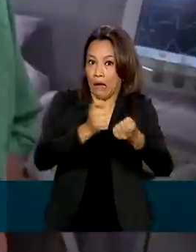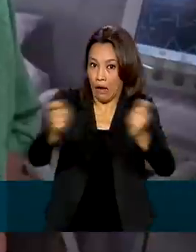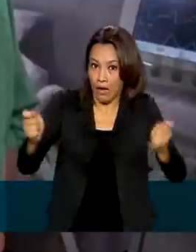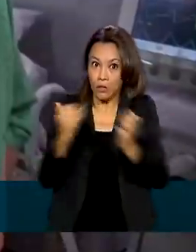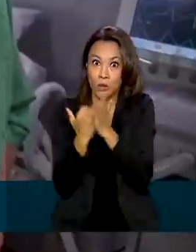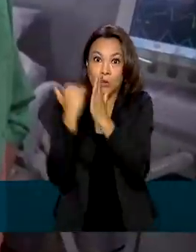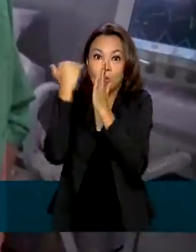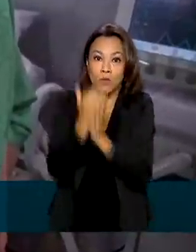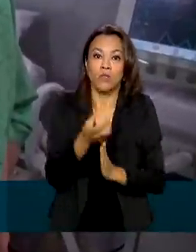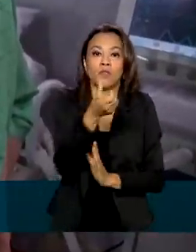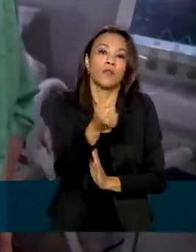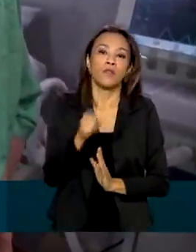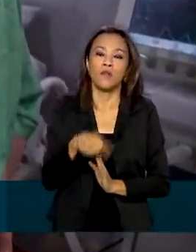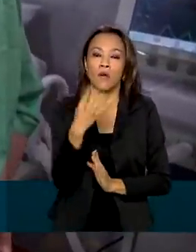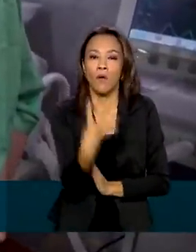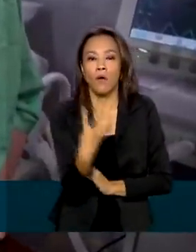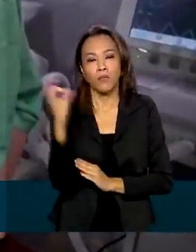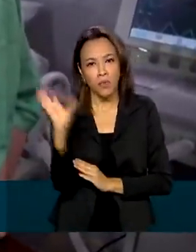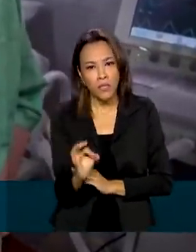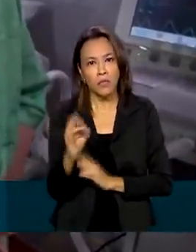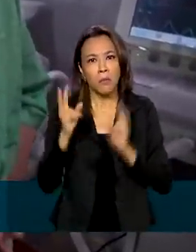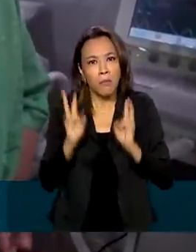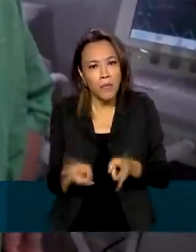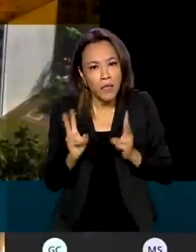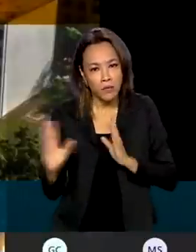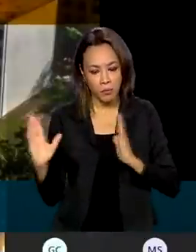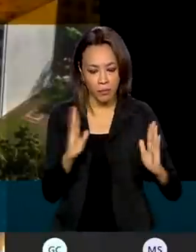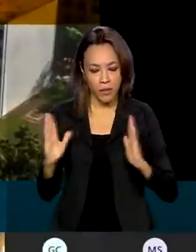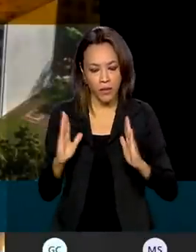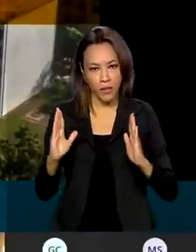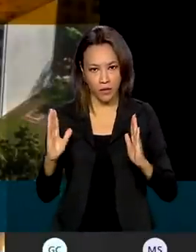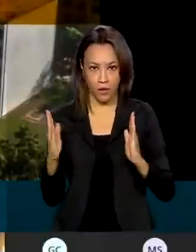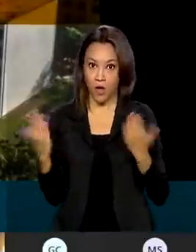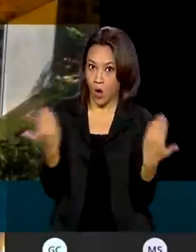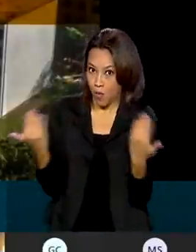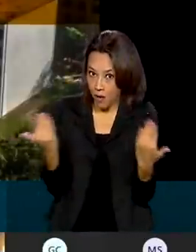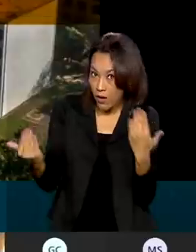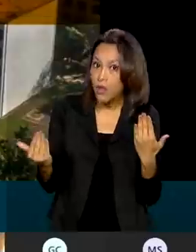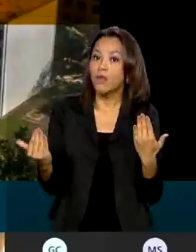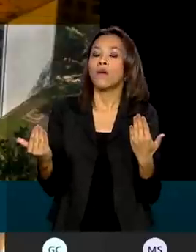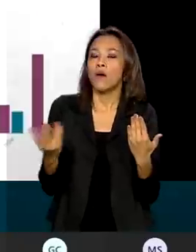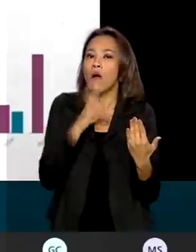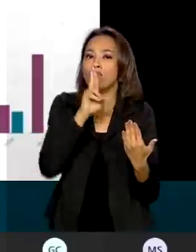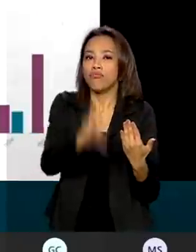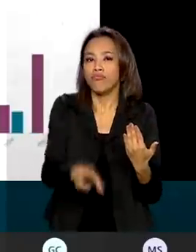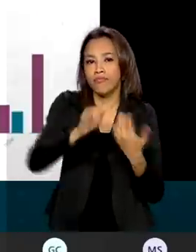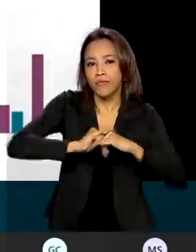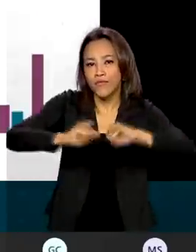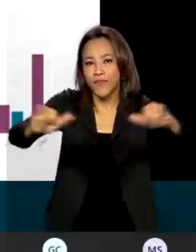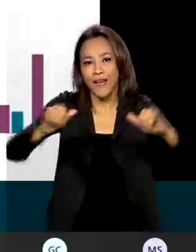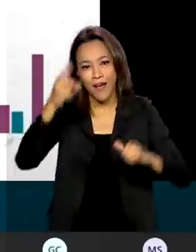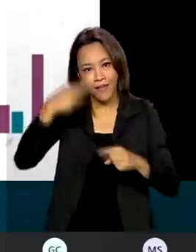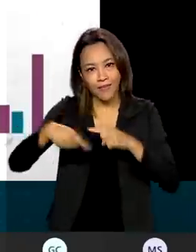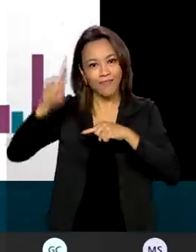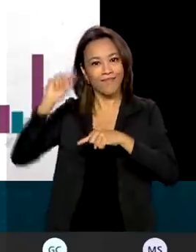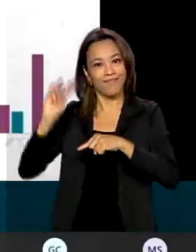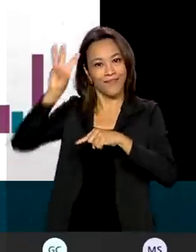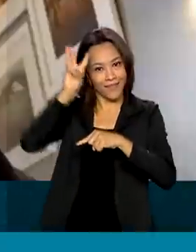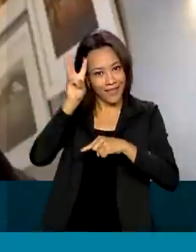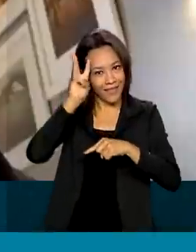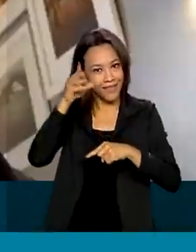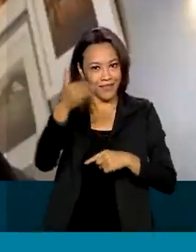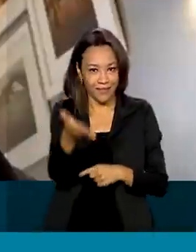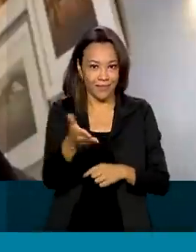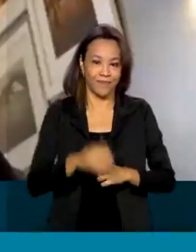6,4% na mesma comparação. O resultado foi divulgado nesta terça-feira pelo Tesouro Nacional.